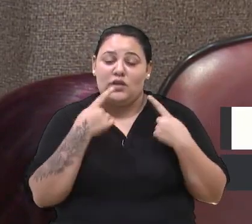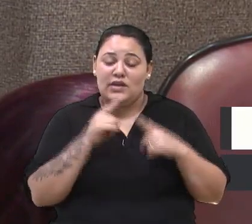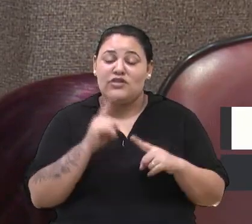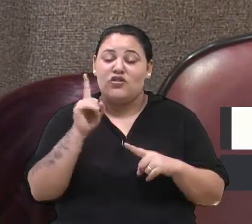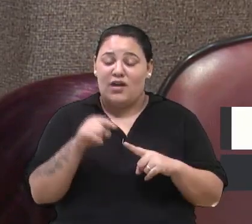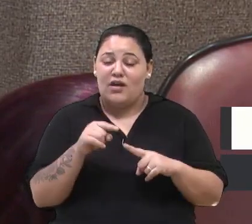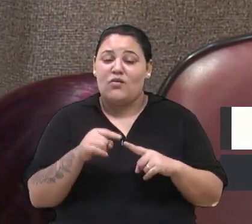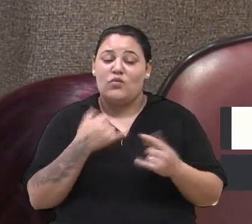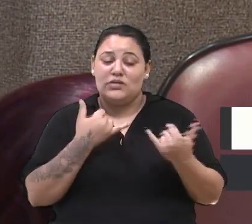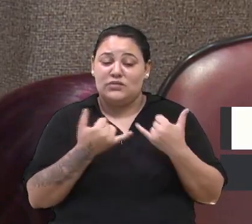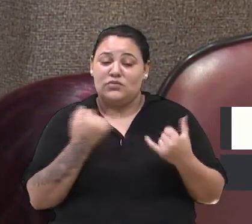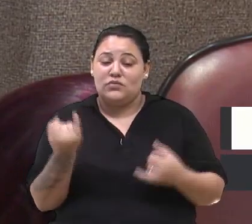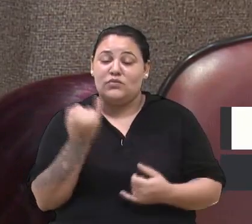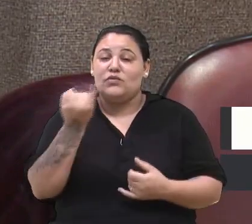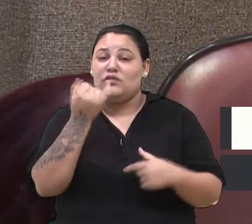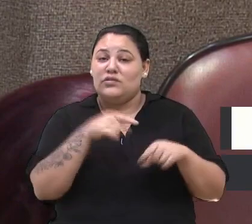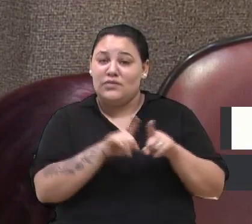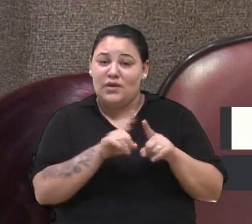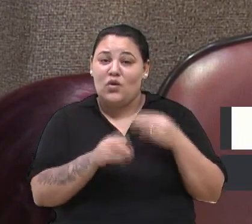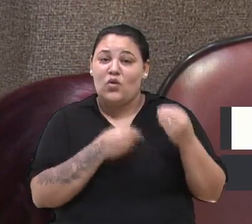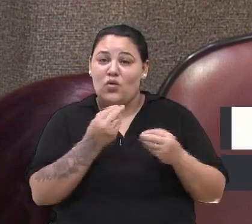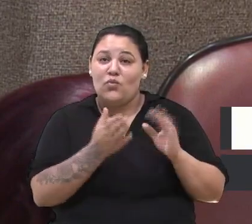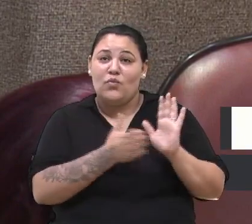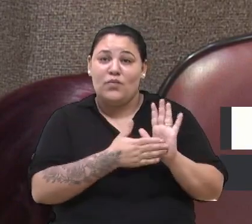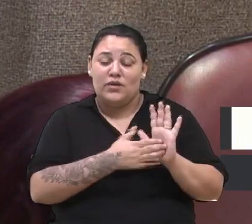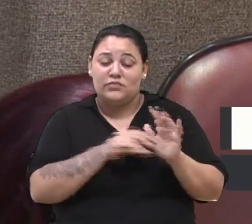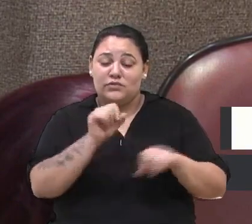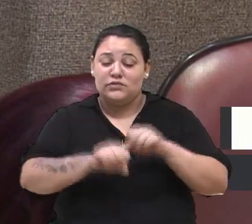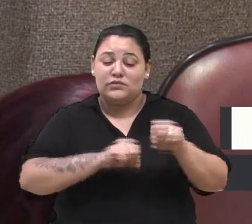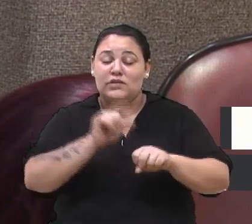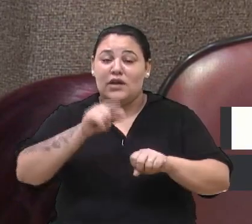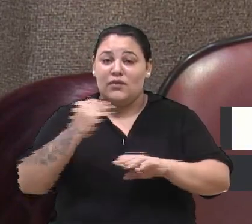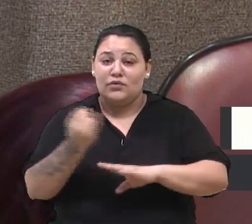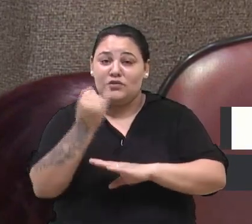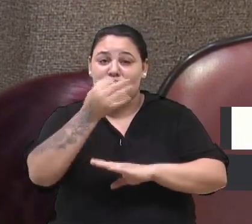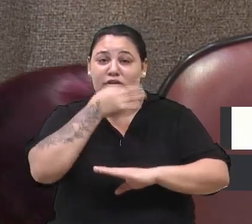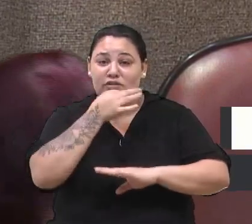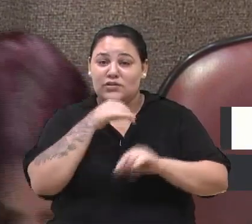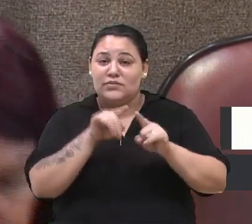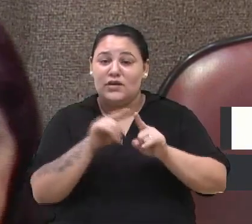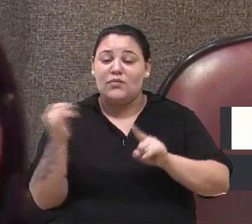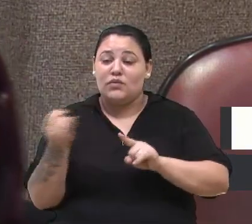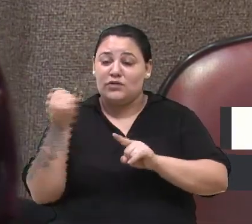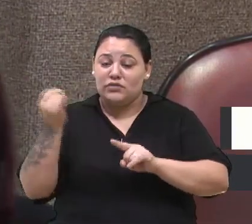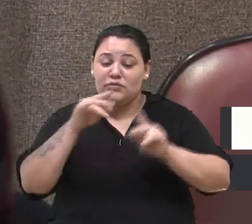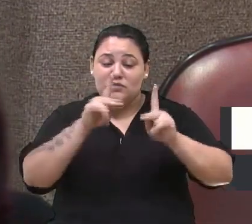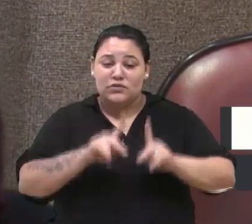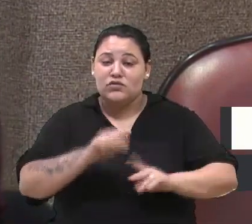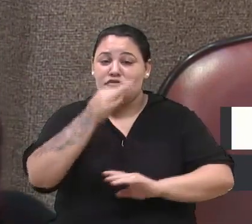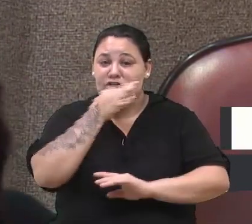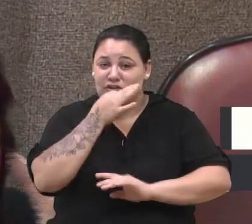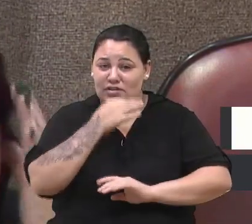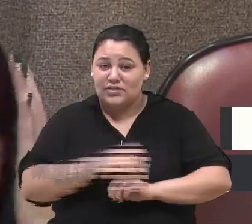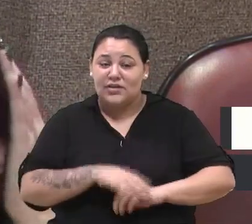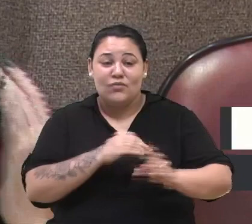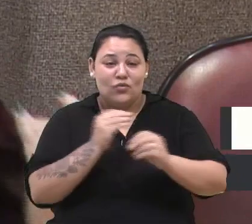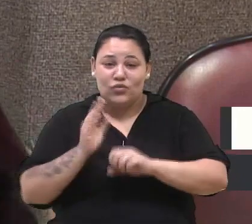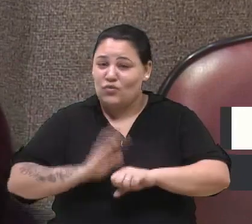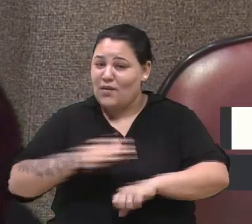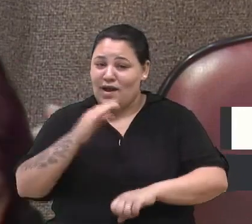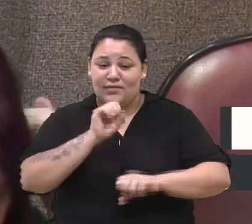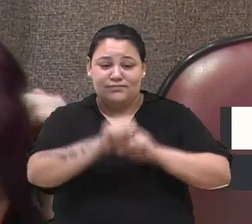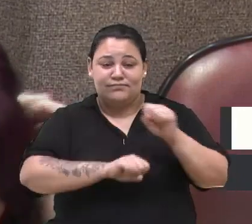o plano cicloviário é importante para Caxias do Sul, é importante para as pessoas de Caxias do Sul, e muito mais do que o plano cicloviário.